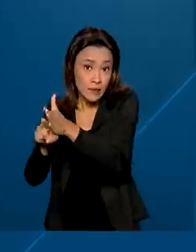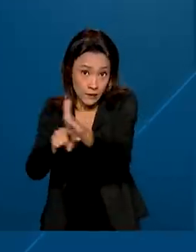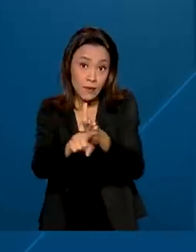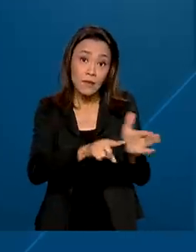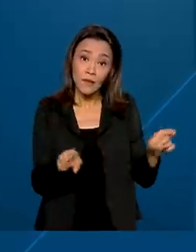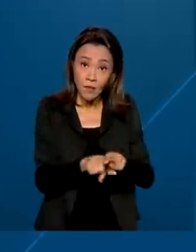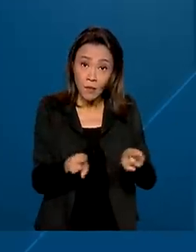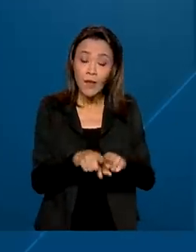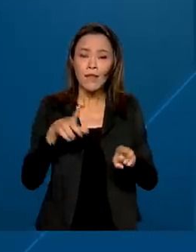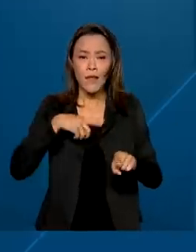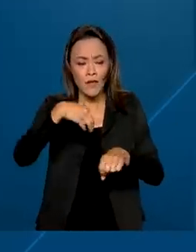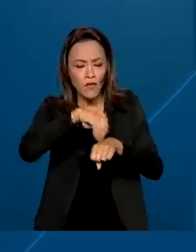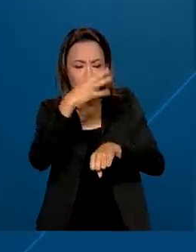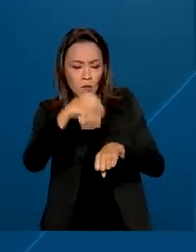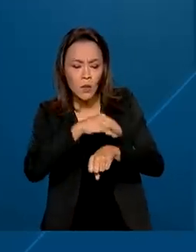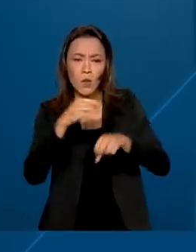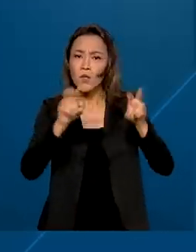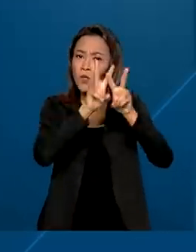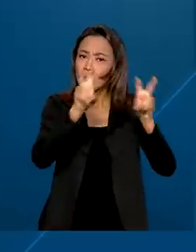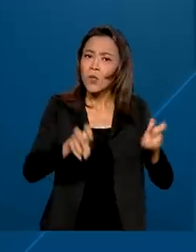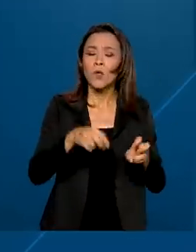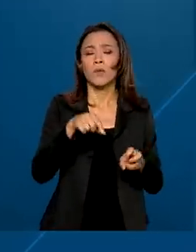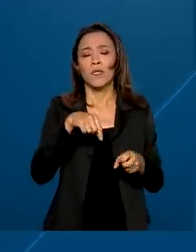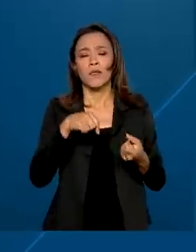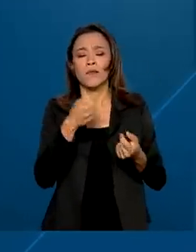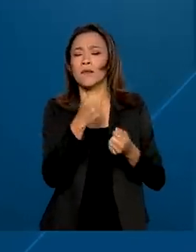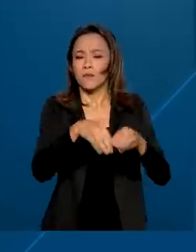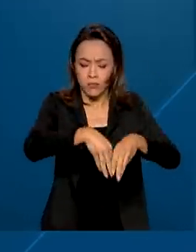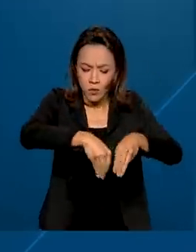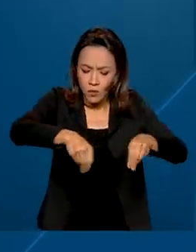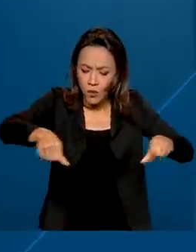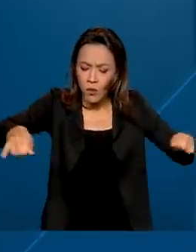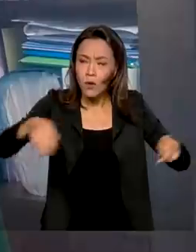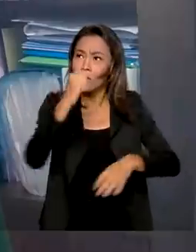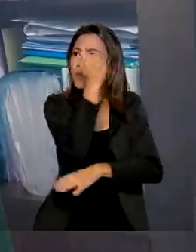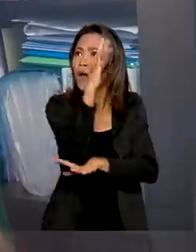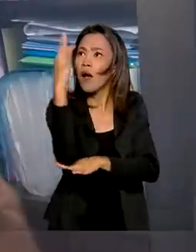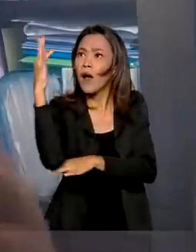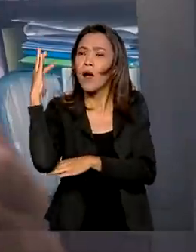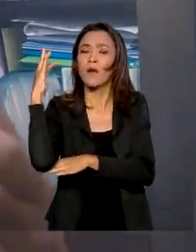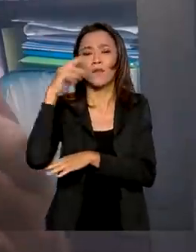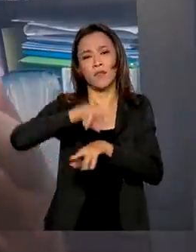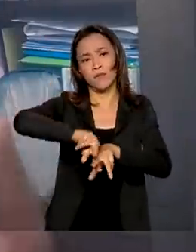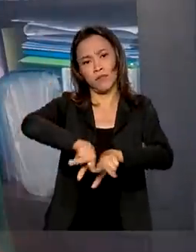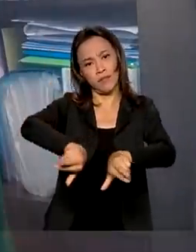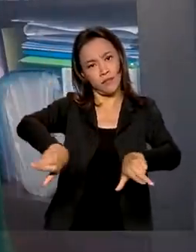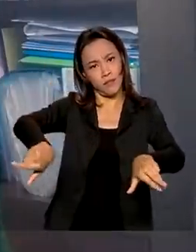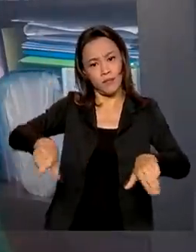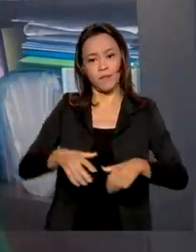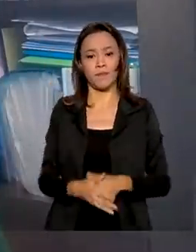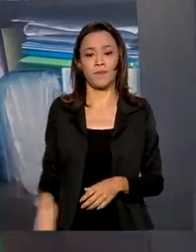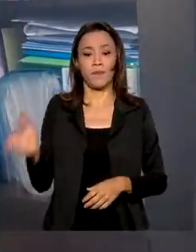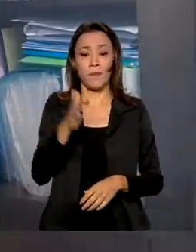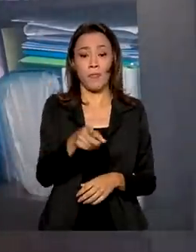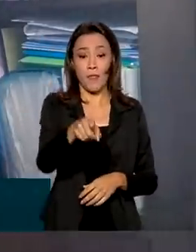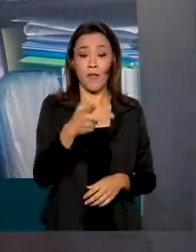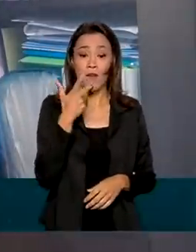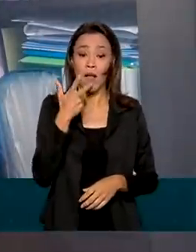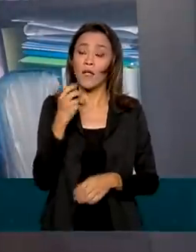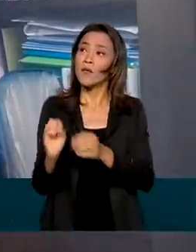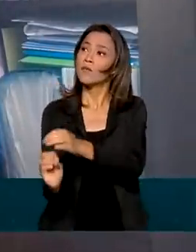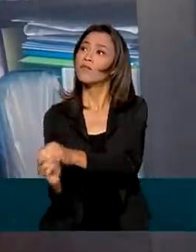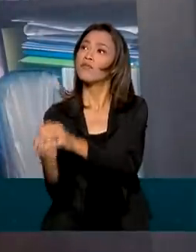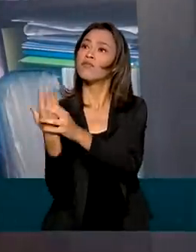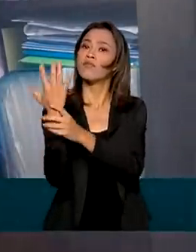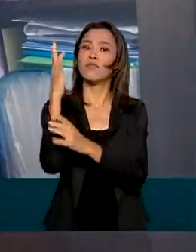informações sobre as espécies, sementes, solos e plantios. Como essas espécies crescem, em que tipo